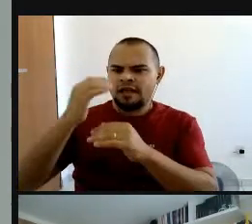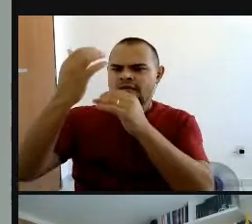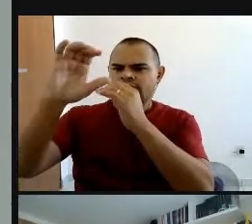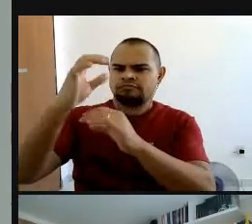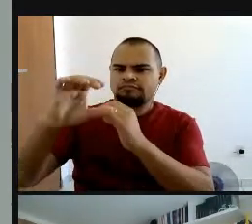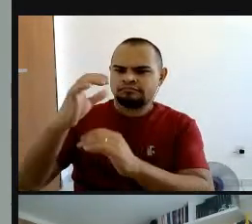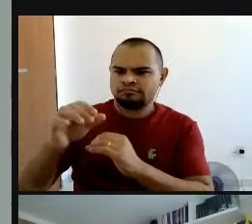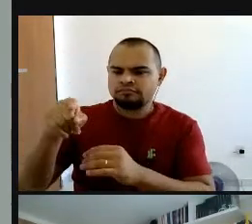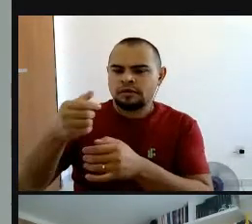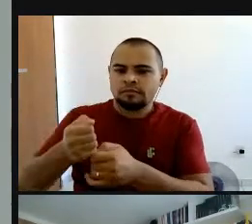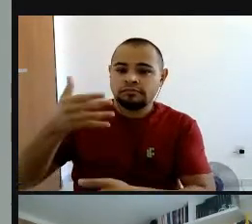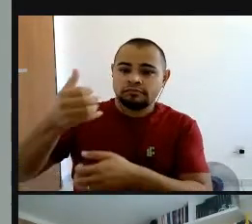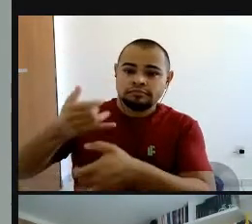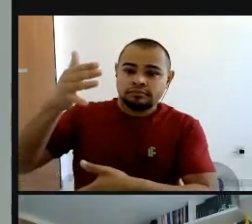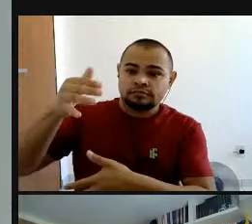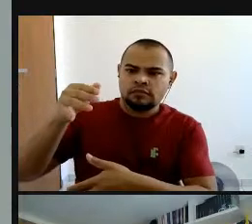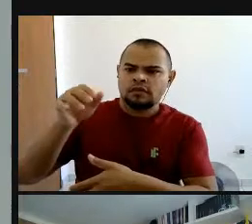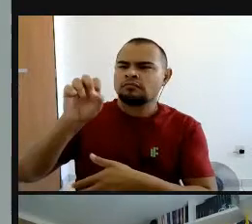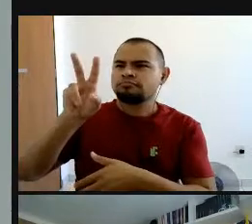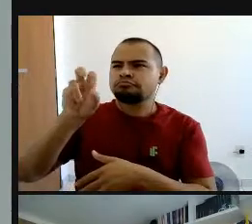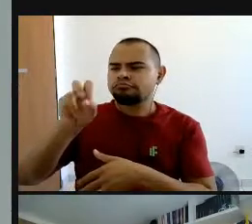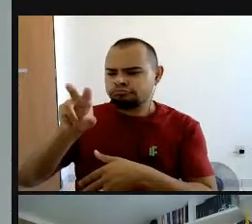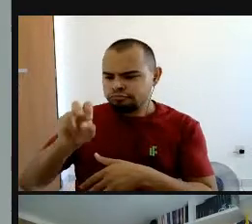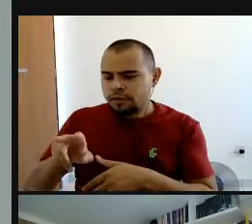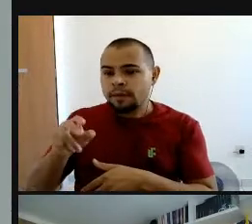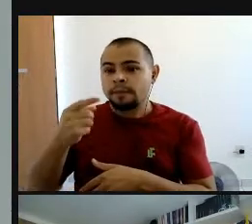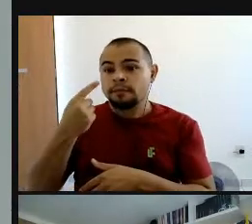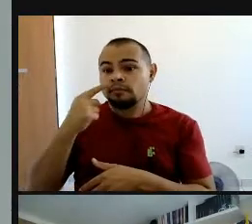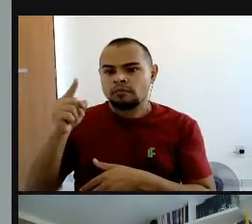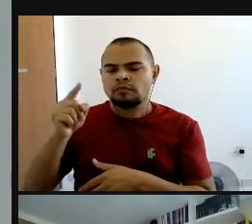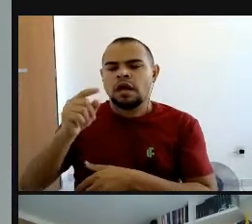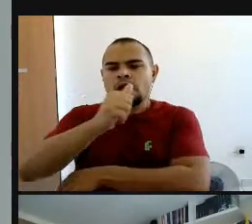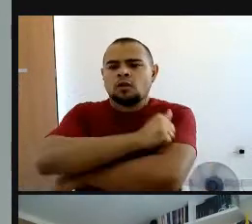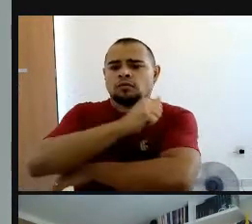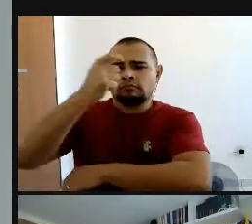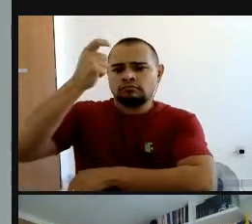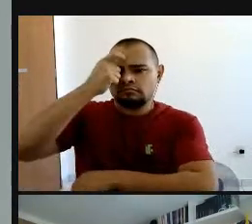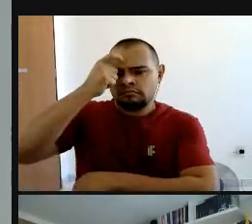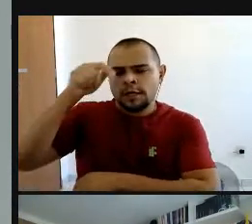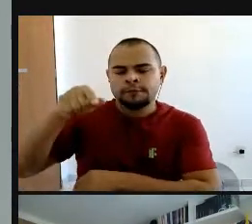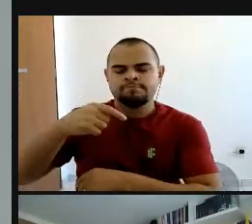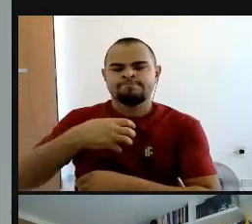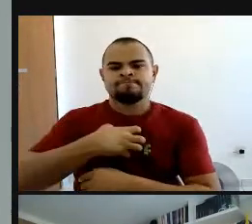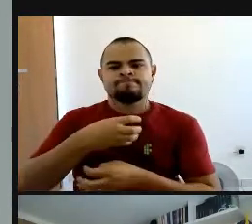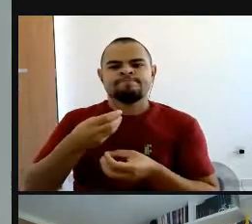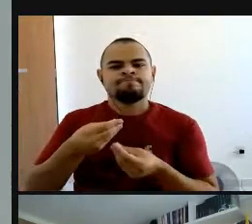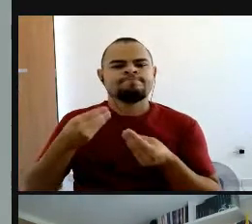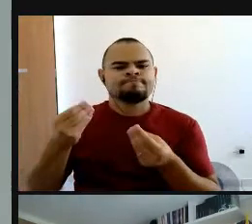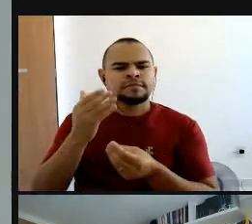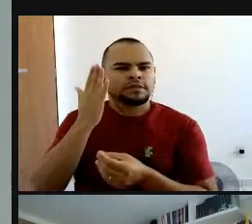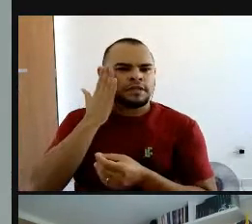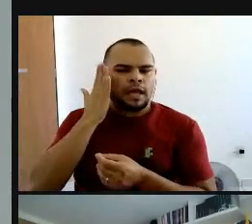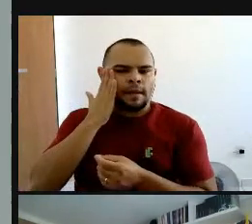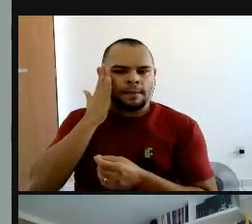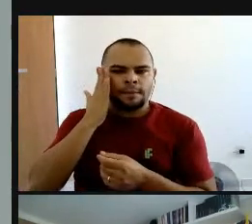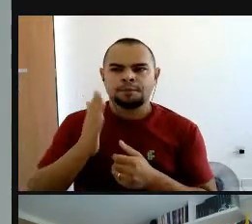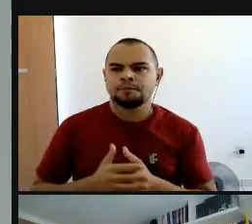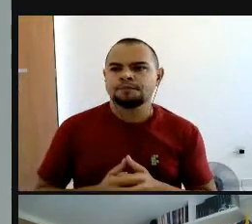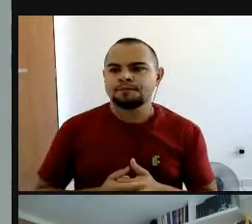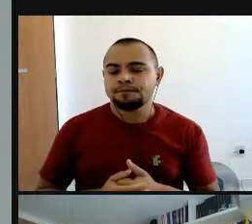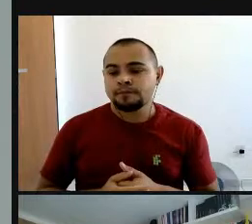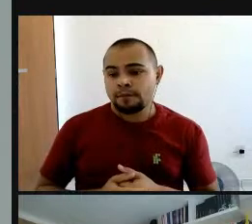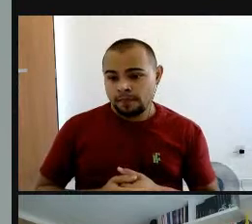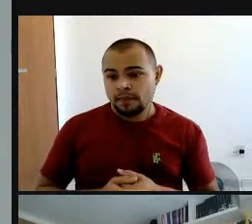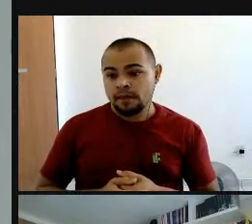no nosso chat, a gente vê que nossos alunos, além de conscientizados, eles já são sensibilizados, né, pela causa, né, pela causa